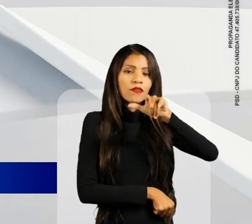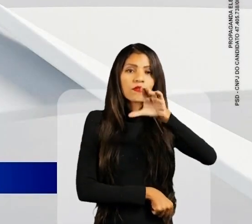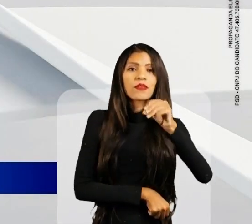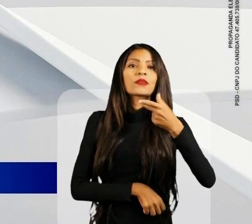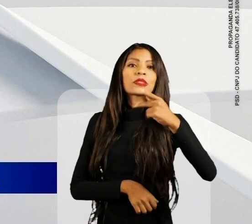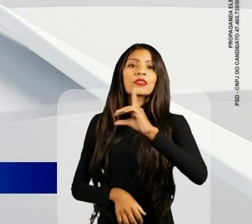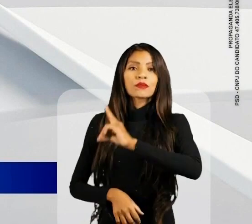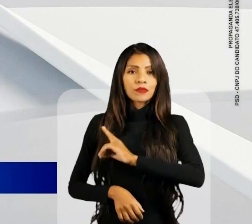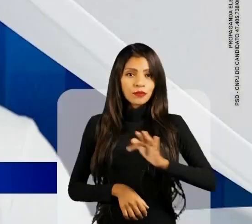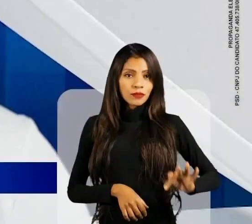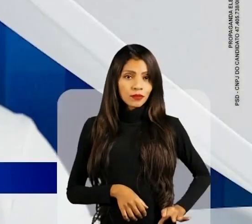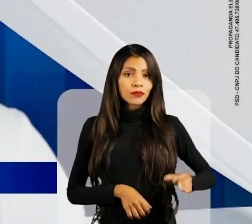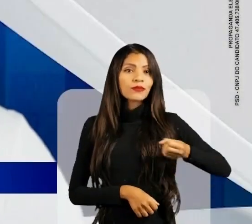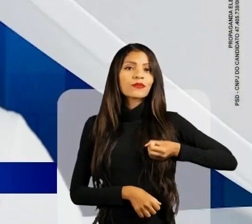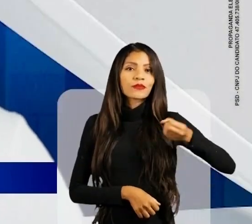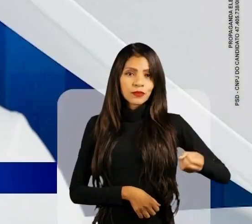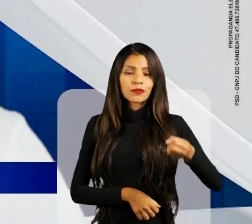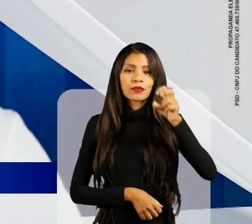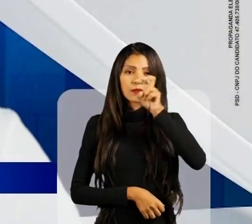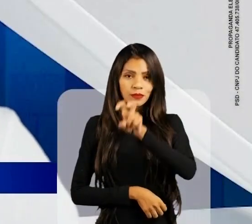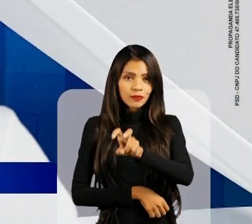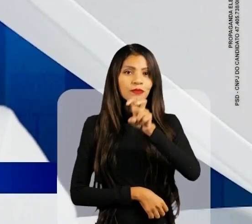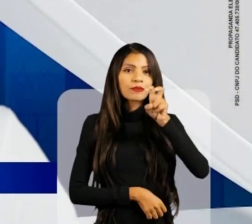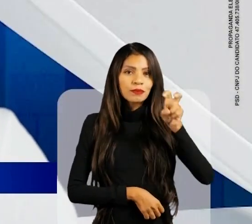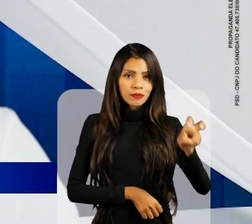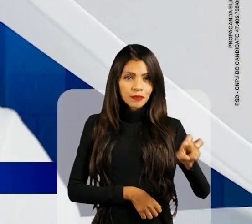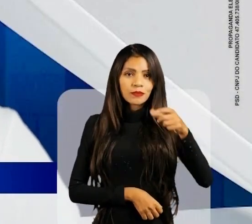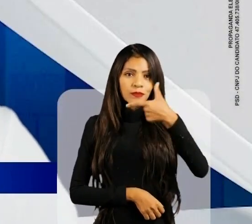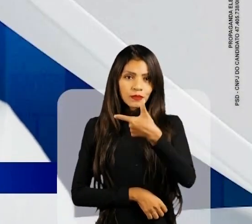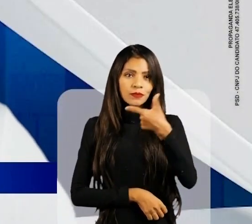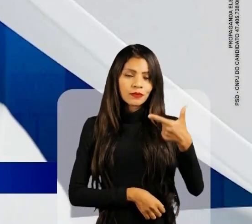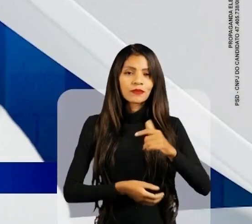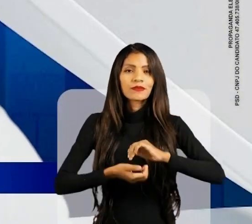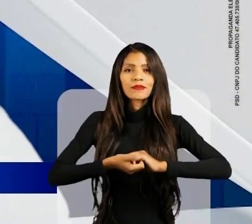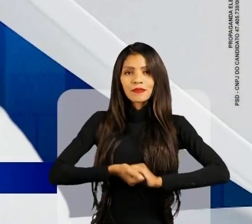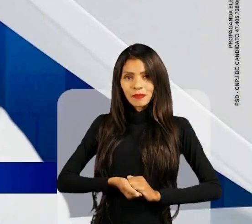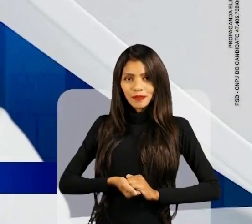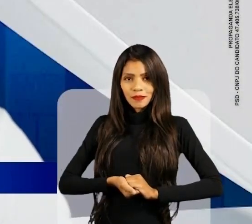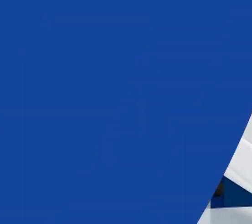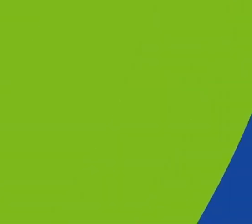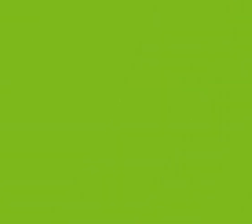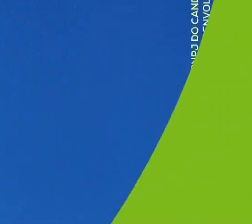seu deputado federal, com o número 5522.